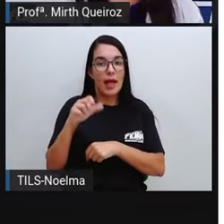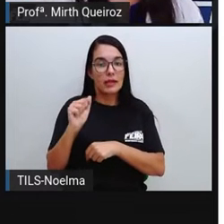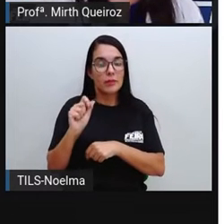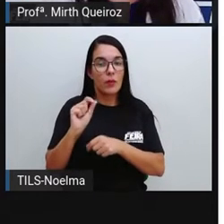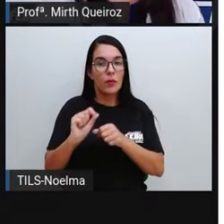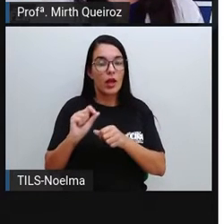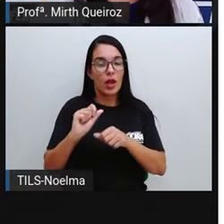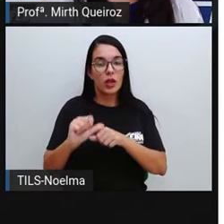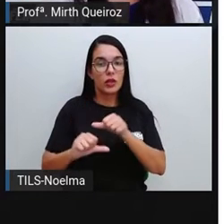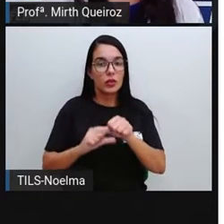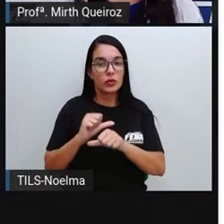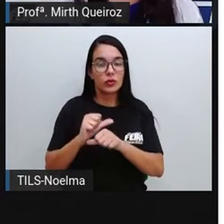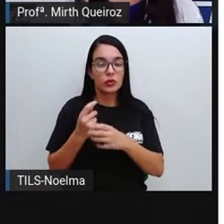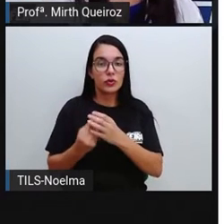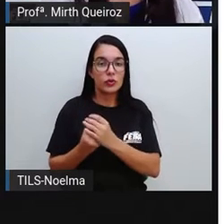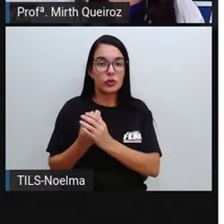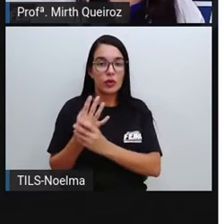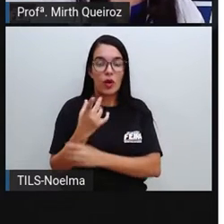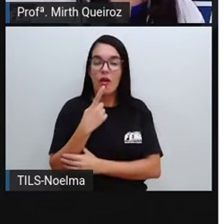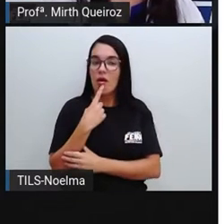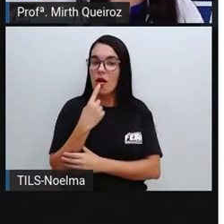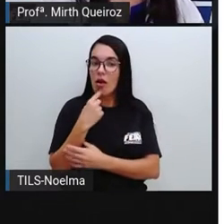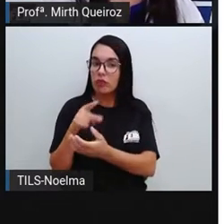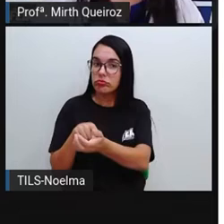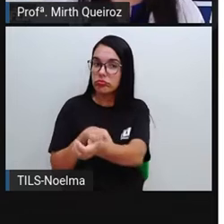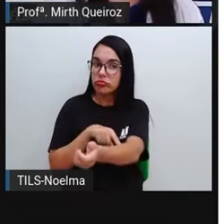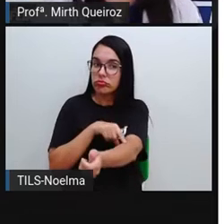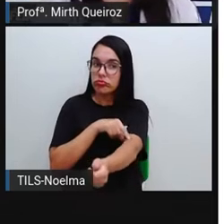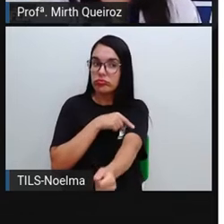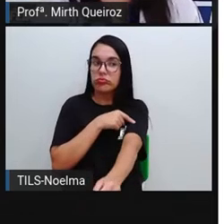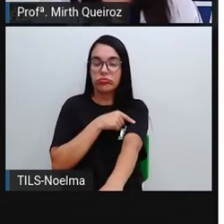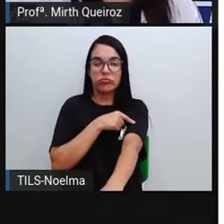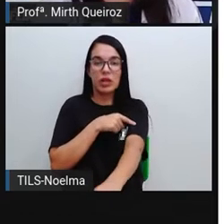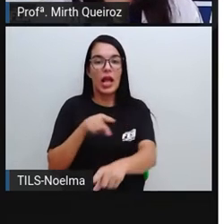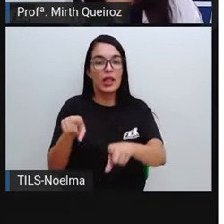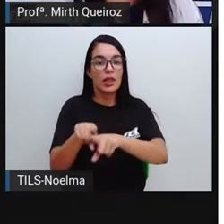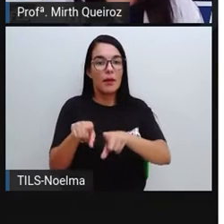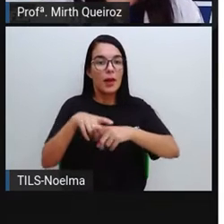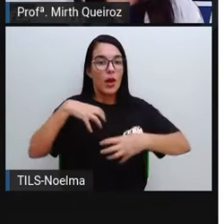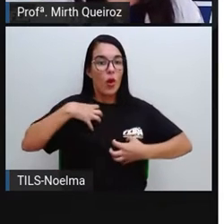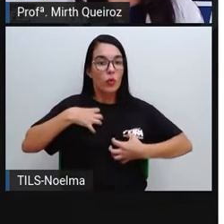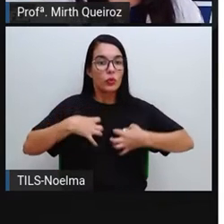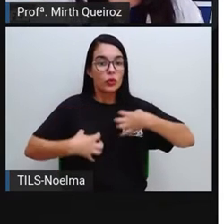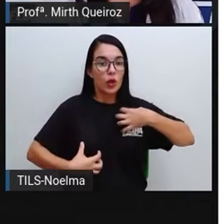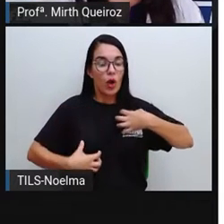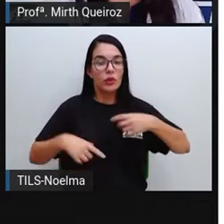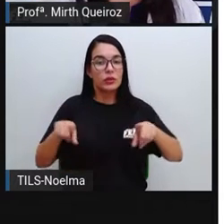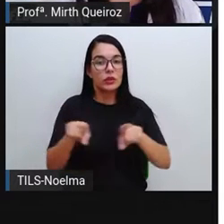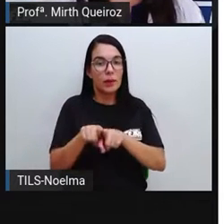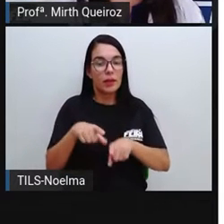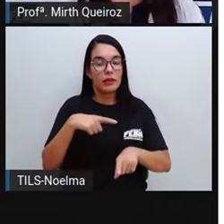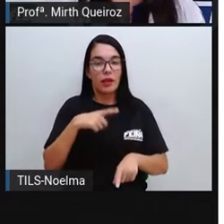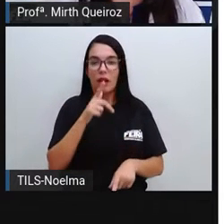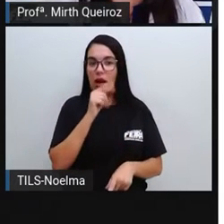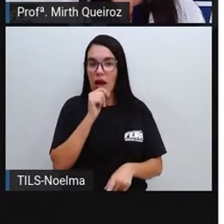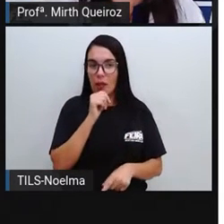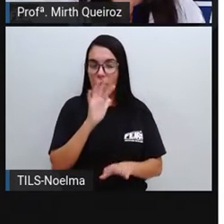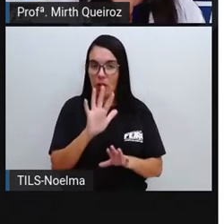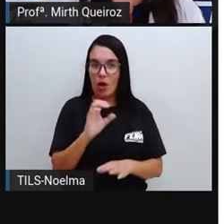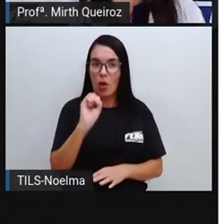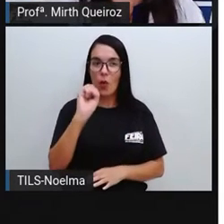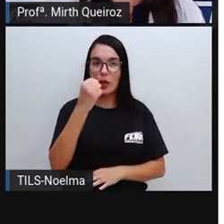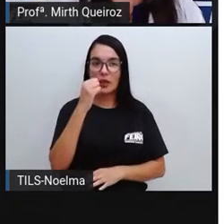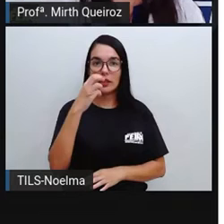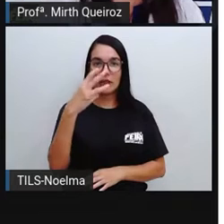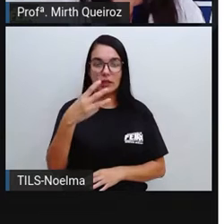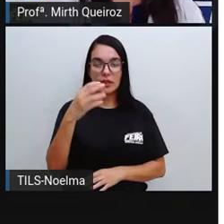nosso sangue E aí a gente vai vendo que os nossos órgãos, eles também são compostos aí por água Então 83